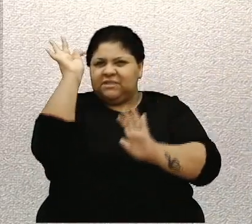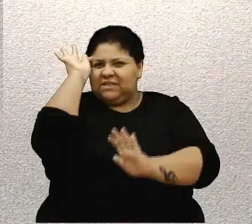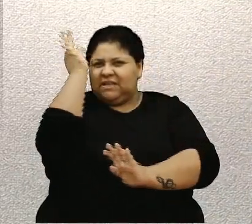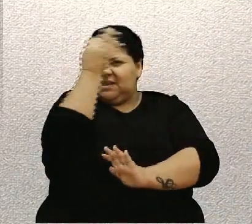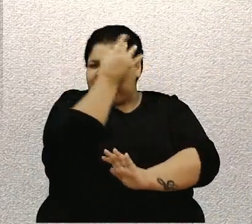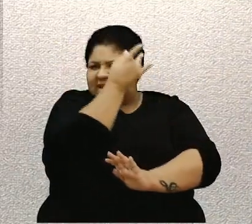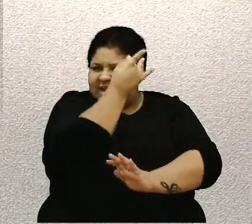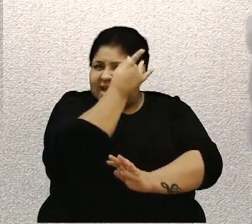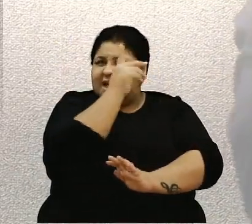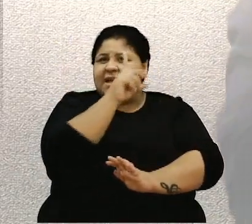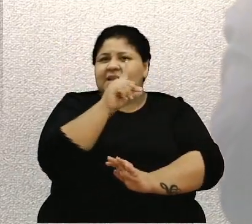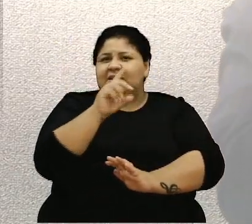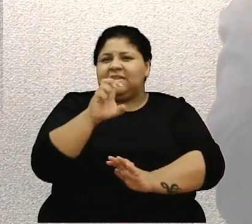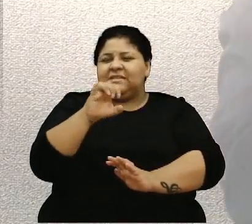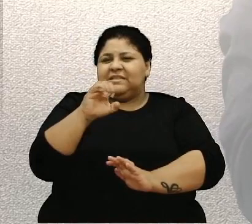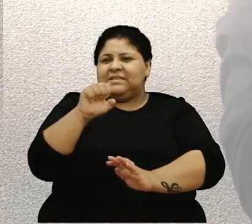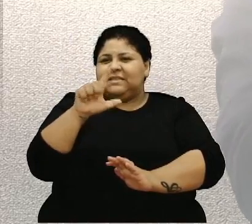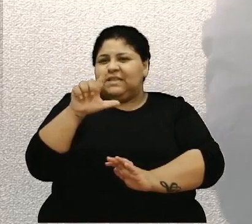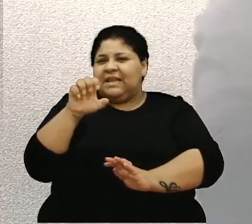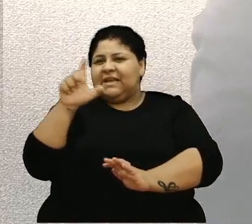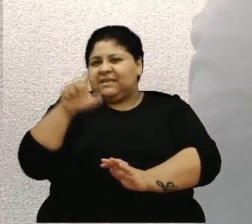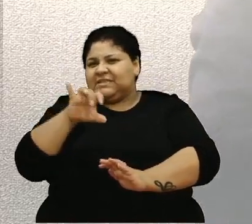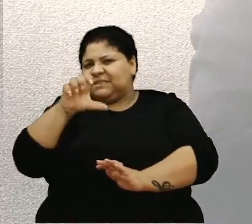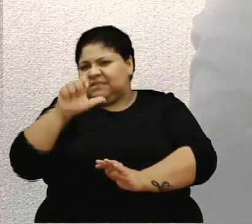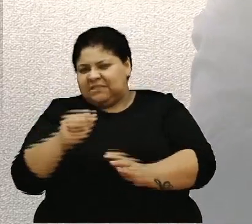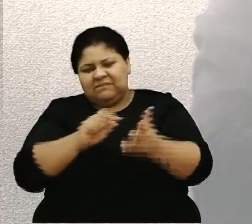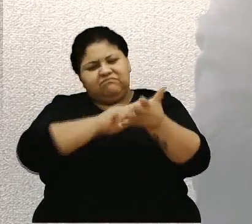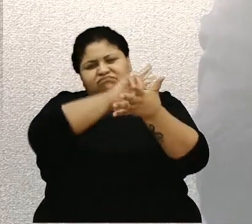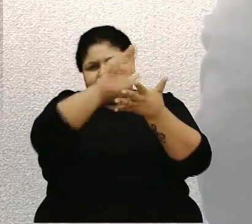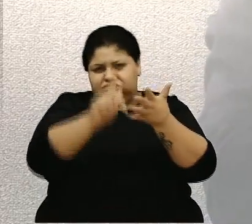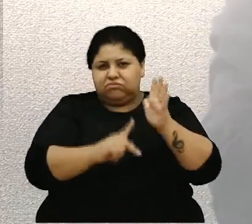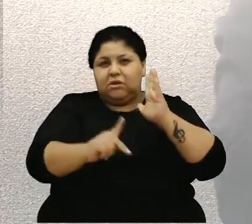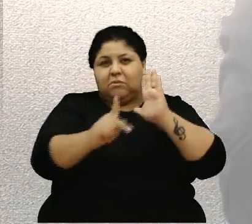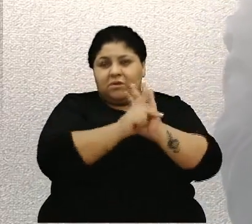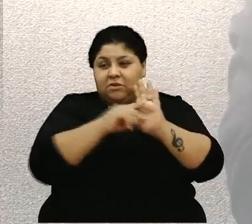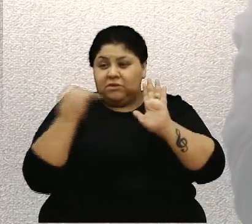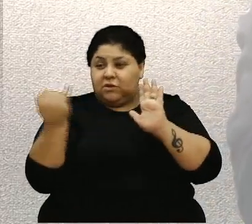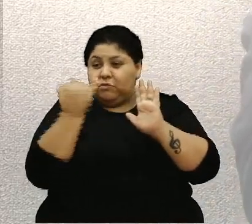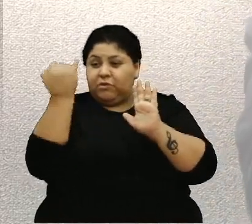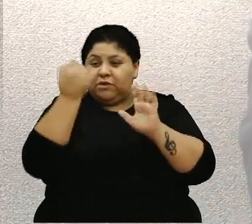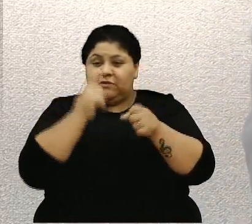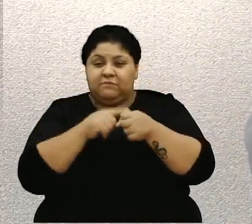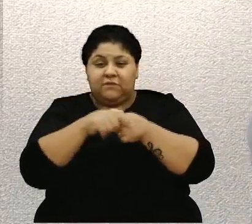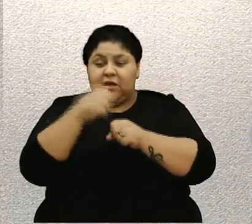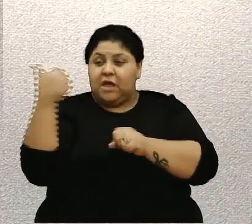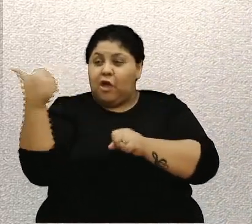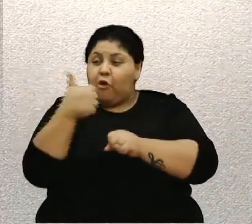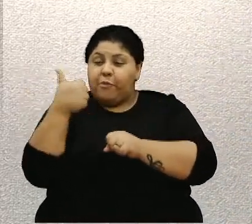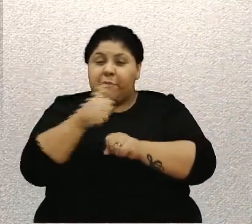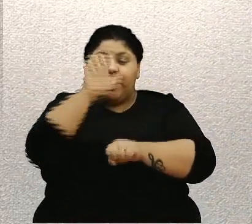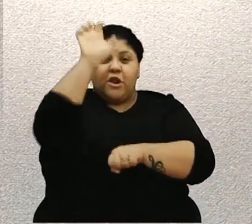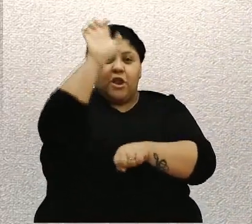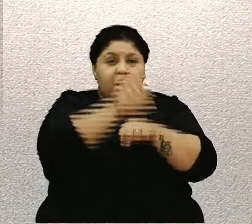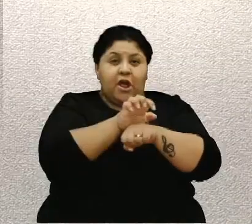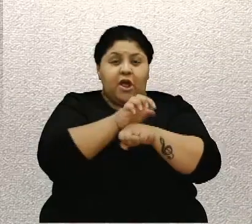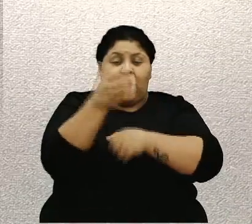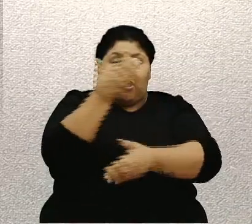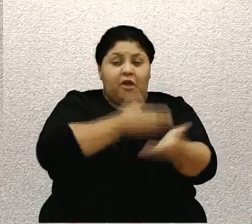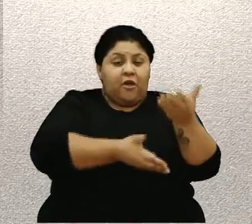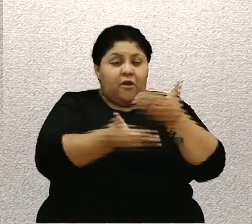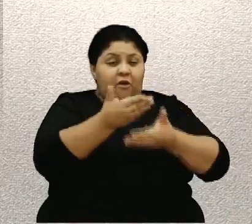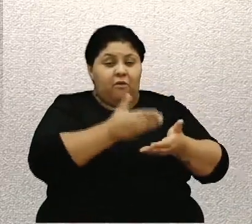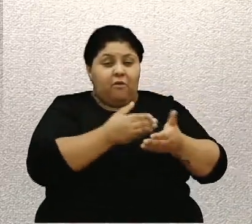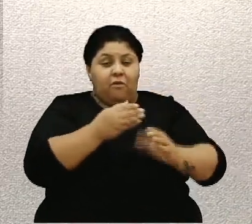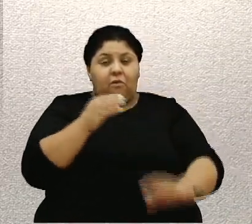é um projeto muito importante para a nossa cidade, é o primeiro do Estado, vão ser atendidos ali por